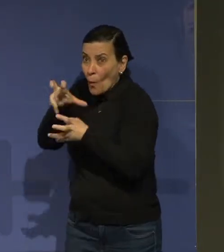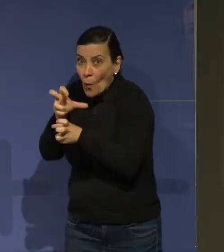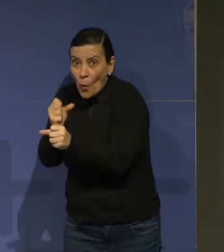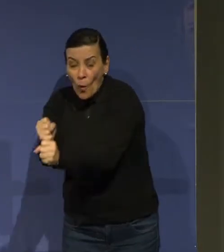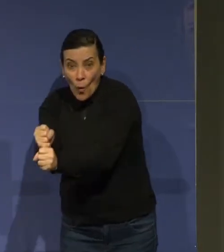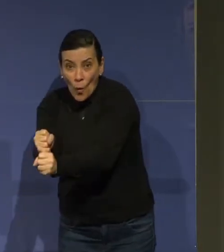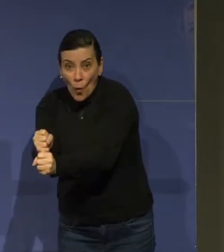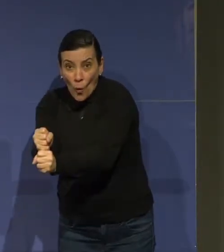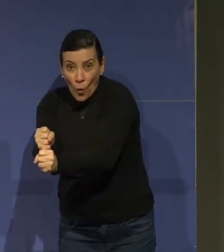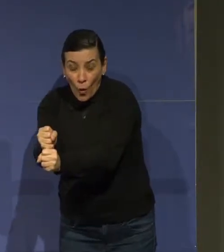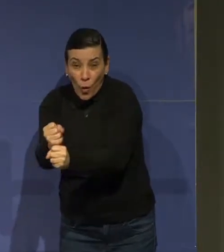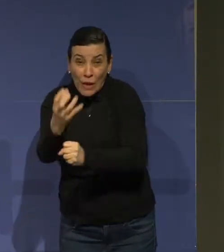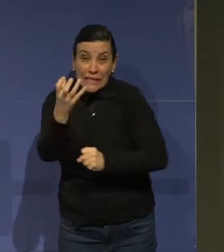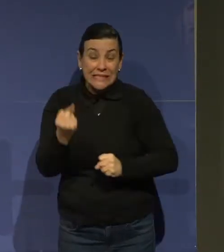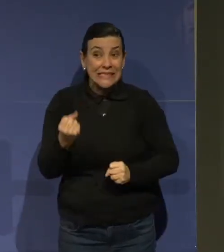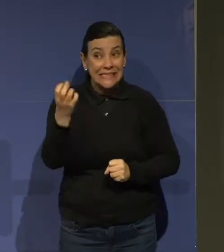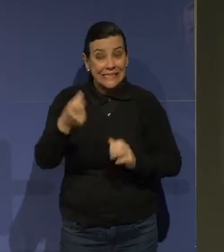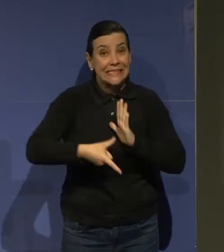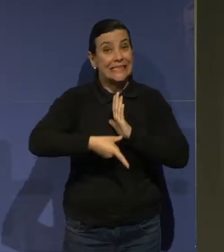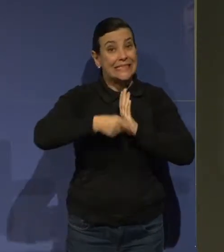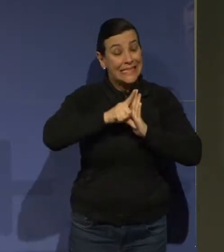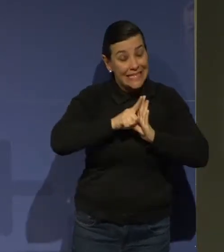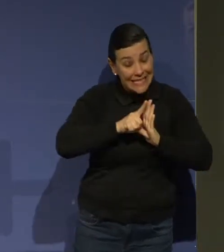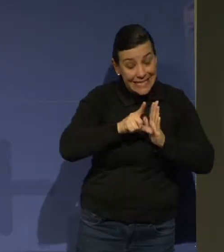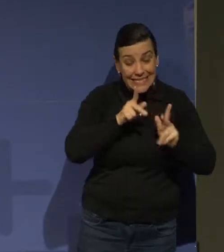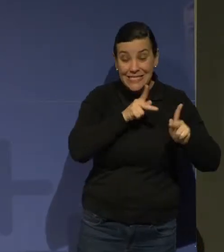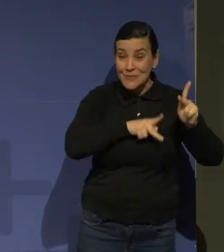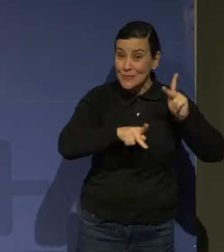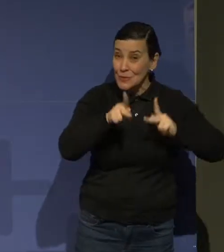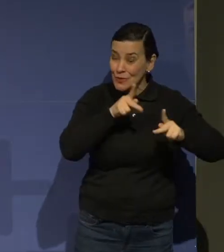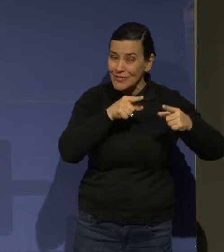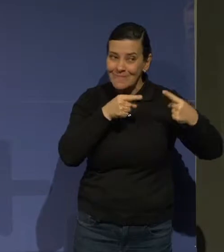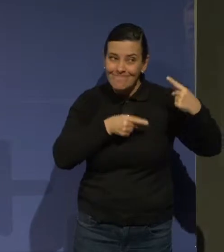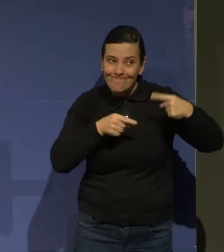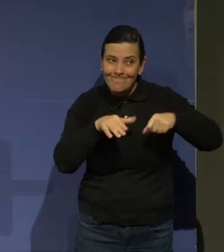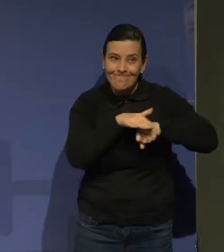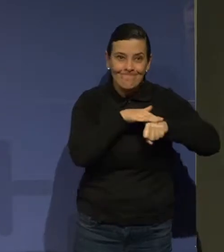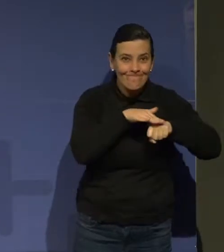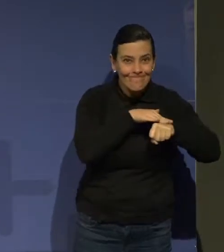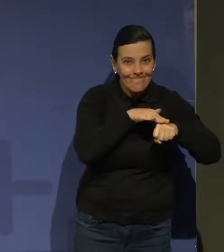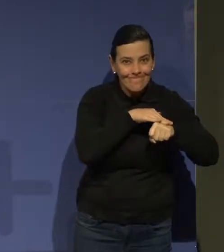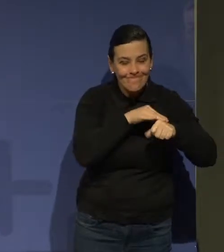as nossas políticas. Ainda são tímidas no Brasil, eu acho.